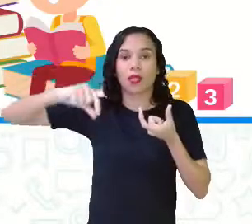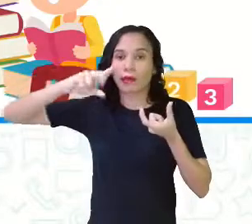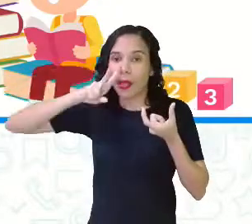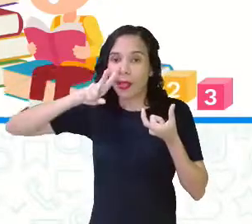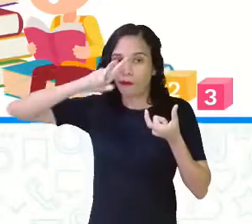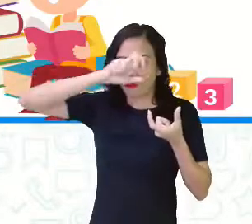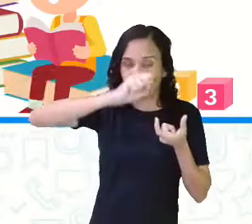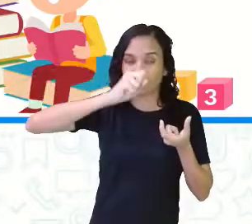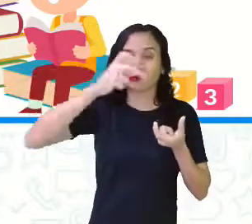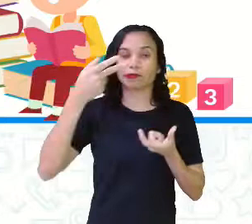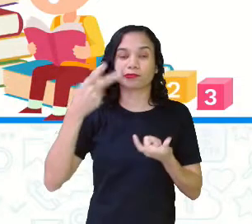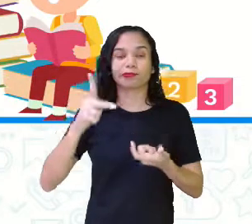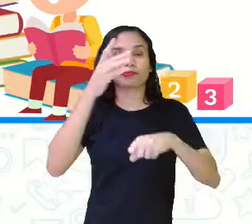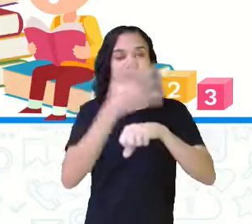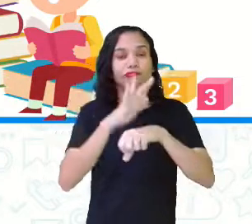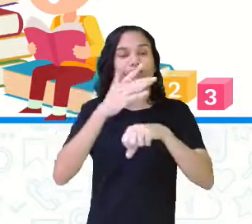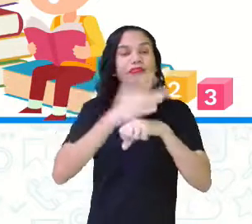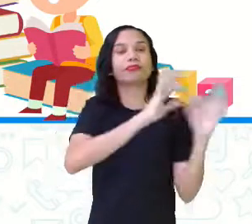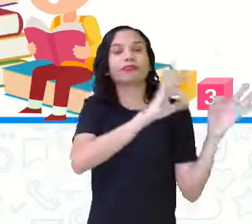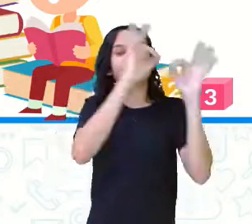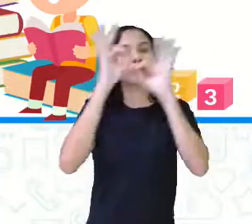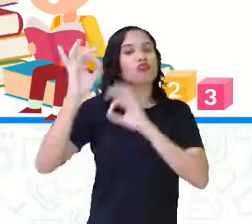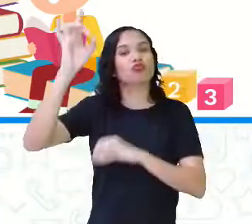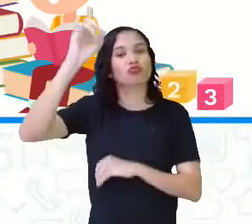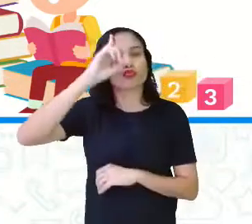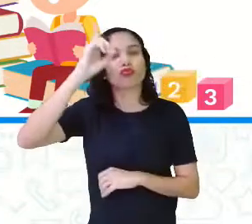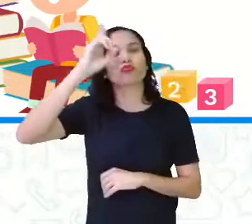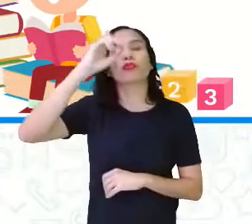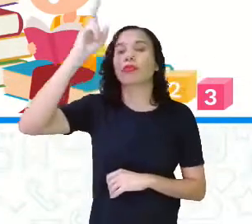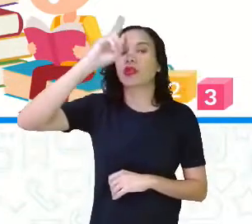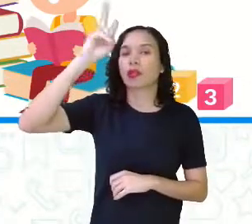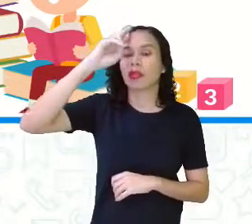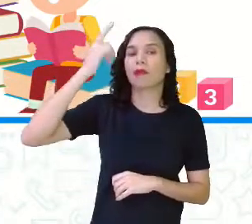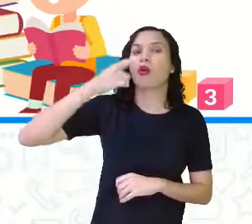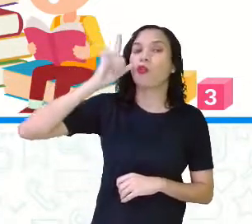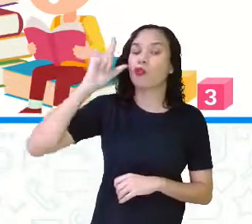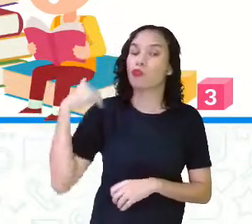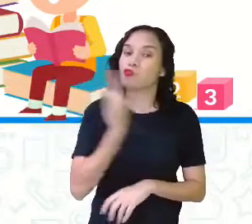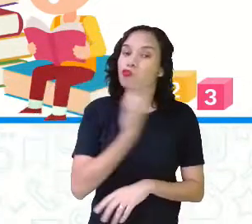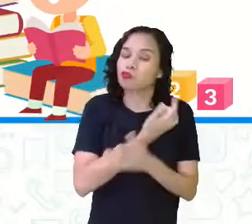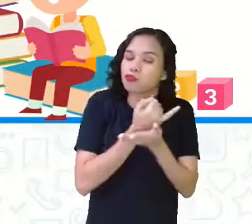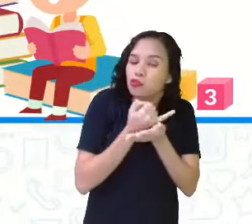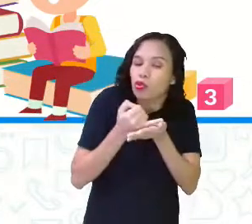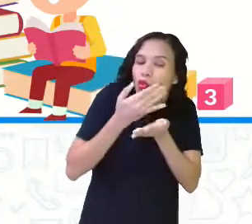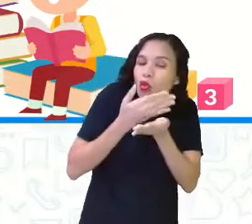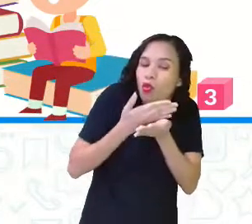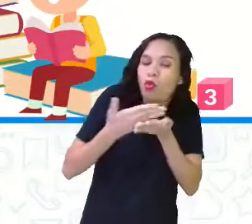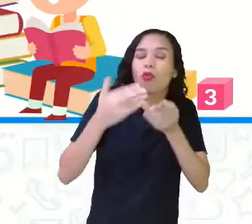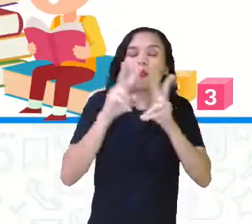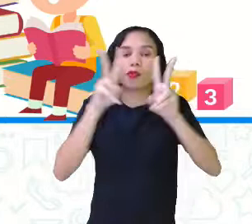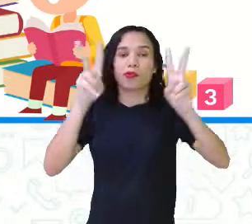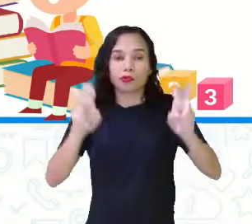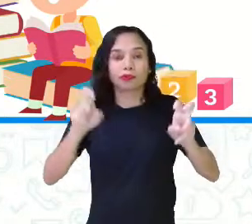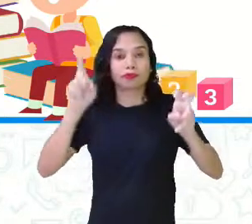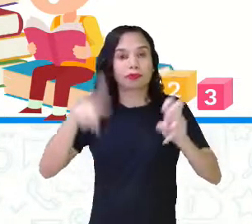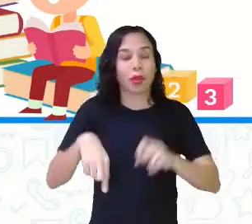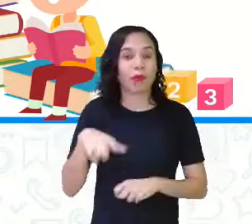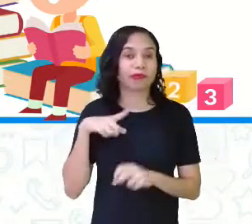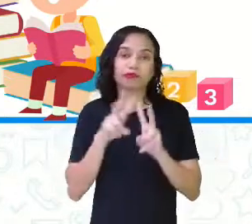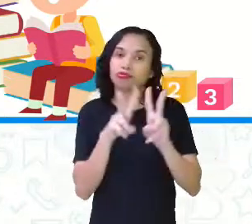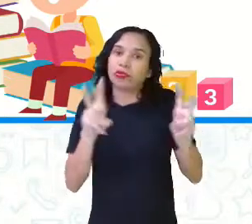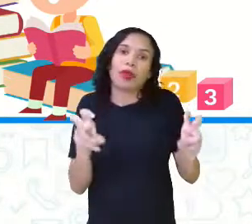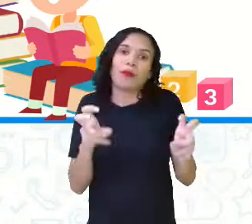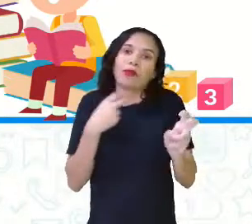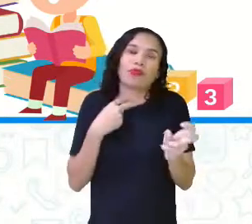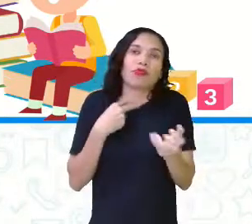você nos acompanha diariamente, lembra que ontem trabalhamos isso, introduzimos esse assunto, porque é um assunto que não tem como a